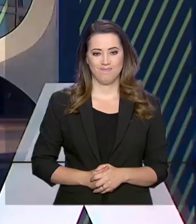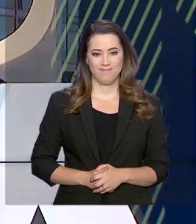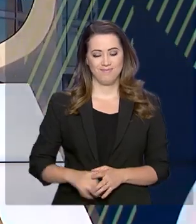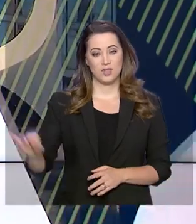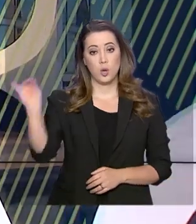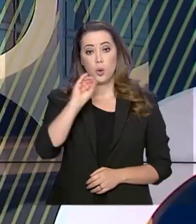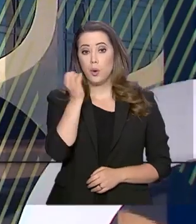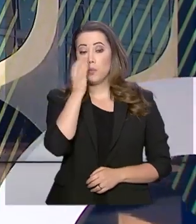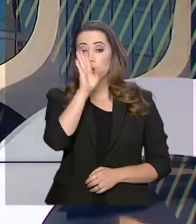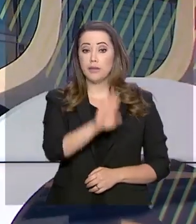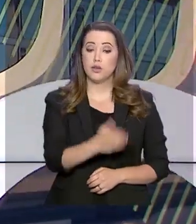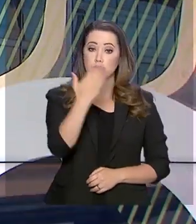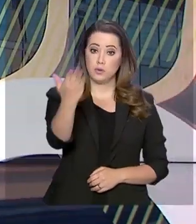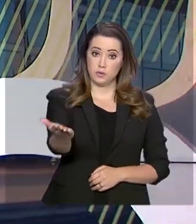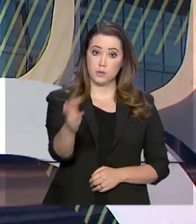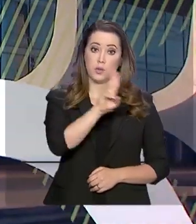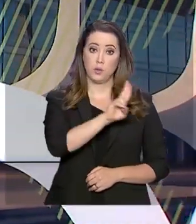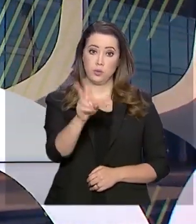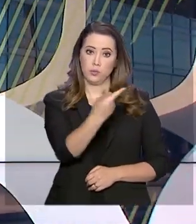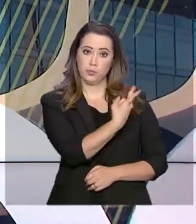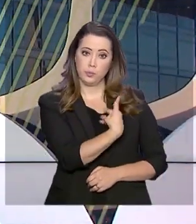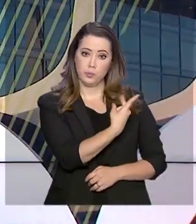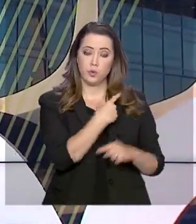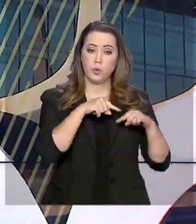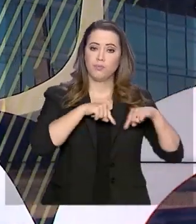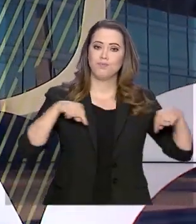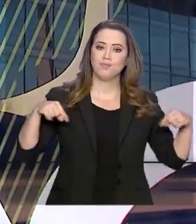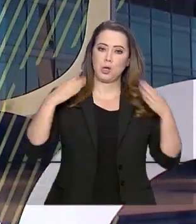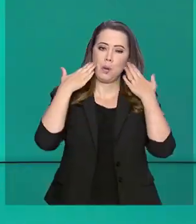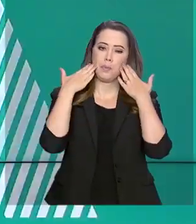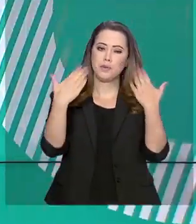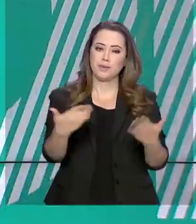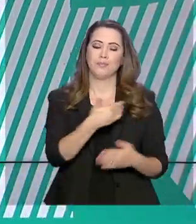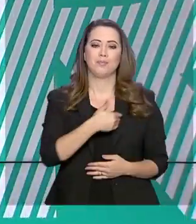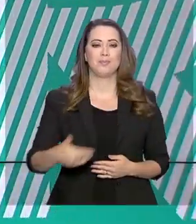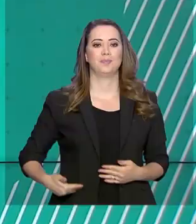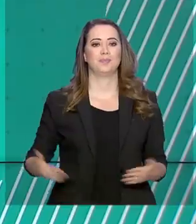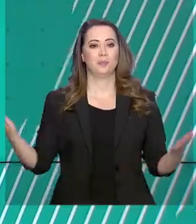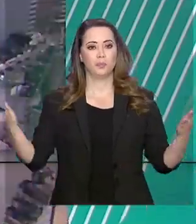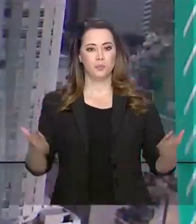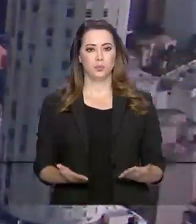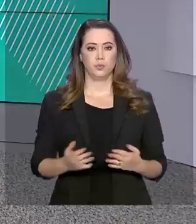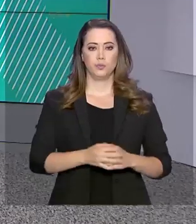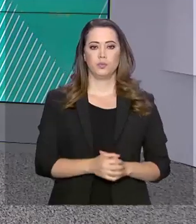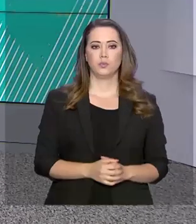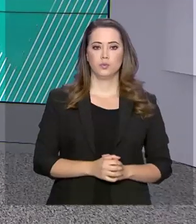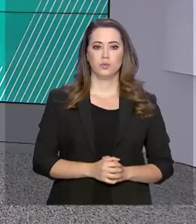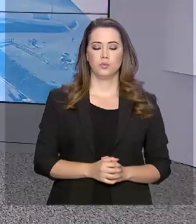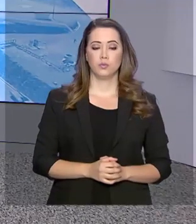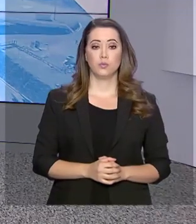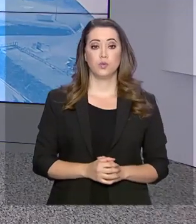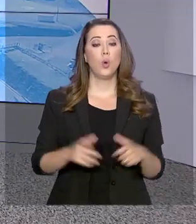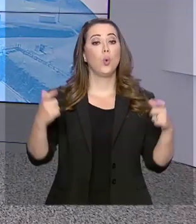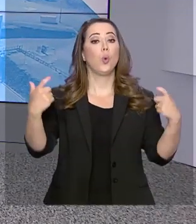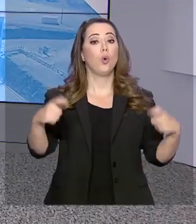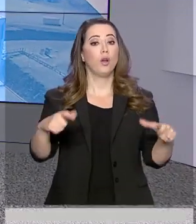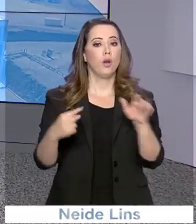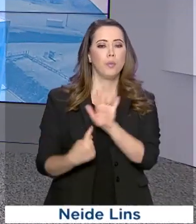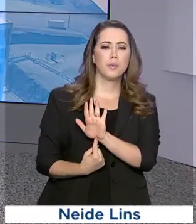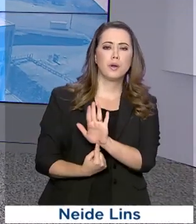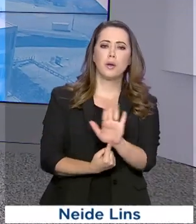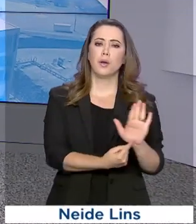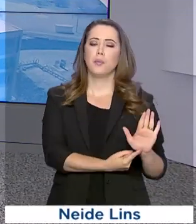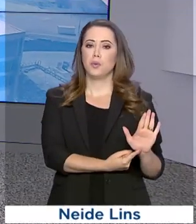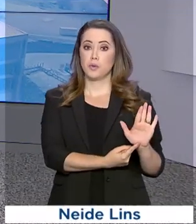Olá, boa tarde para você. Eu sou Roberto Camargo e aqui começa mais uma edição do Governo Agora. Um espaço para